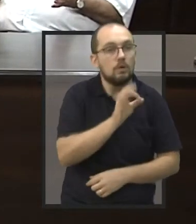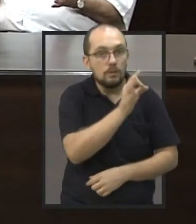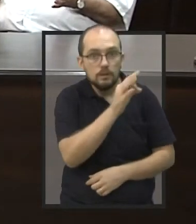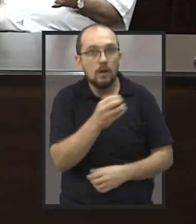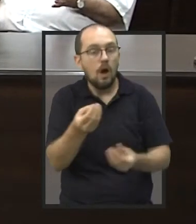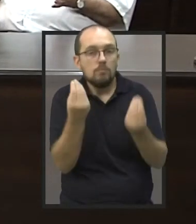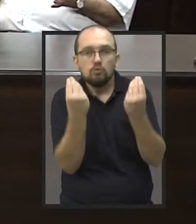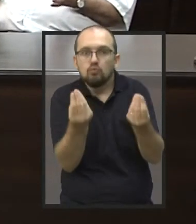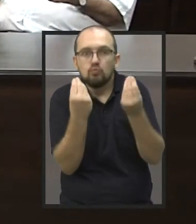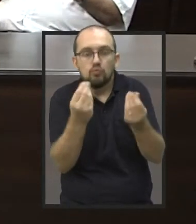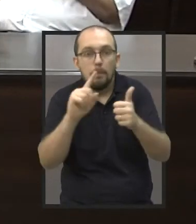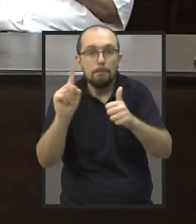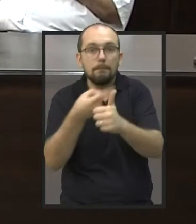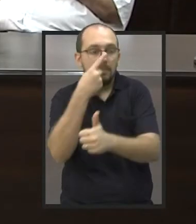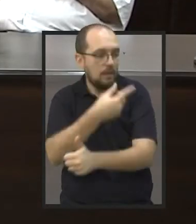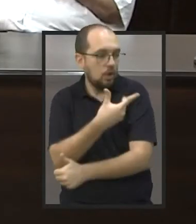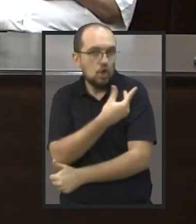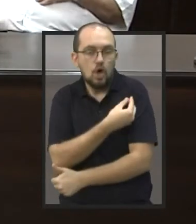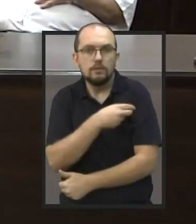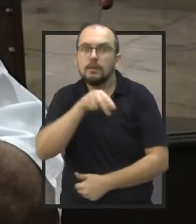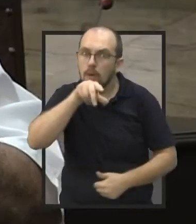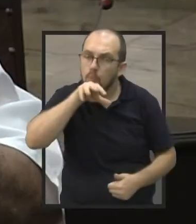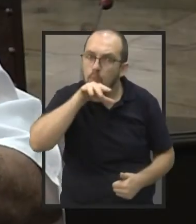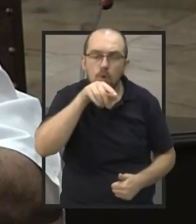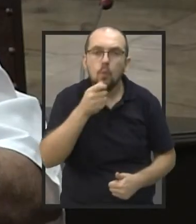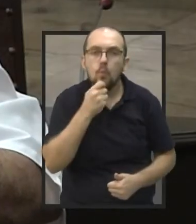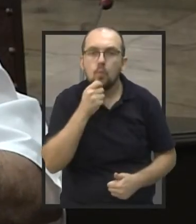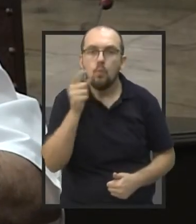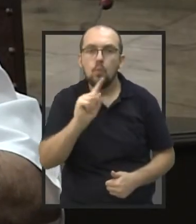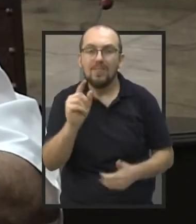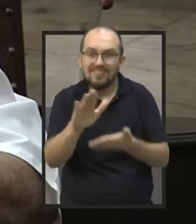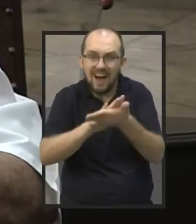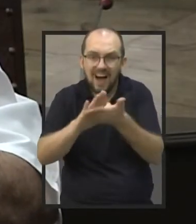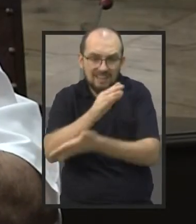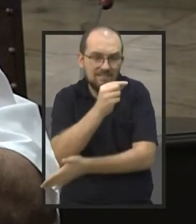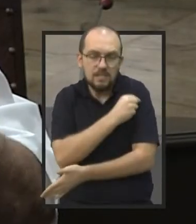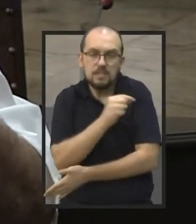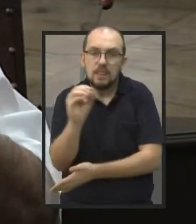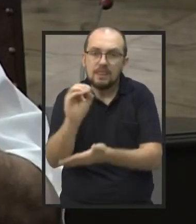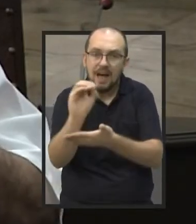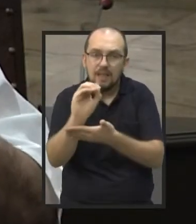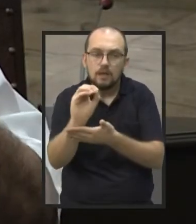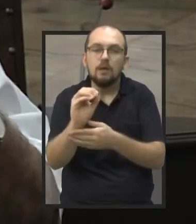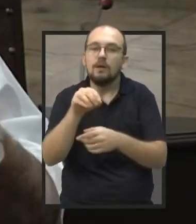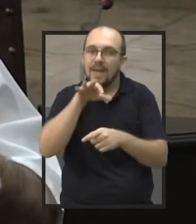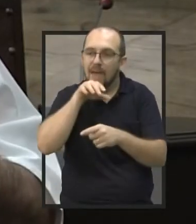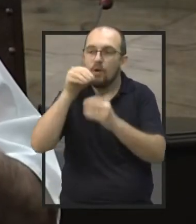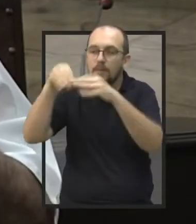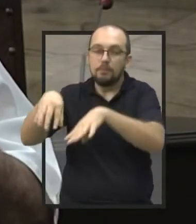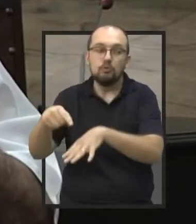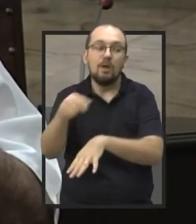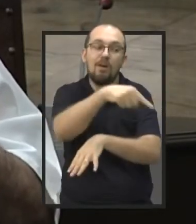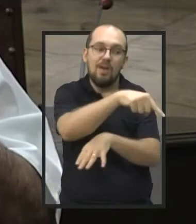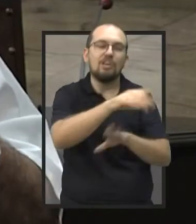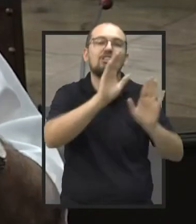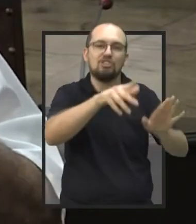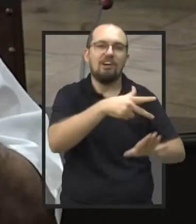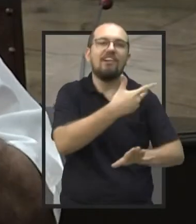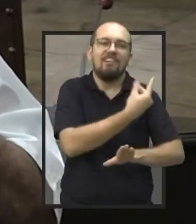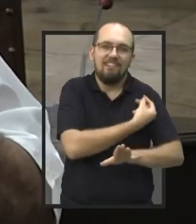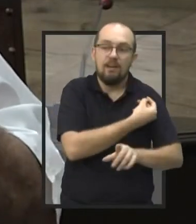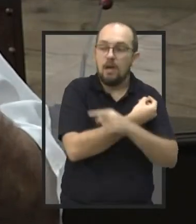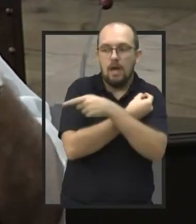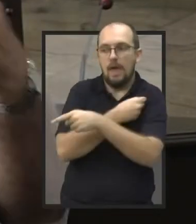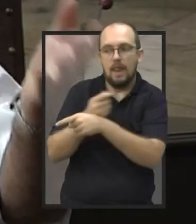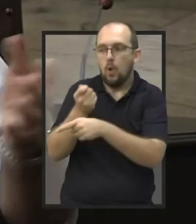a primeira dose da vacina. Isso é ruim para as outras pessoas. Porque essas pessoas têm que ser imunizadas. Porque ela